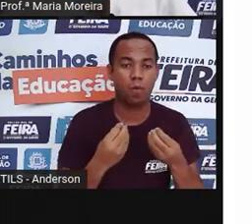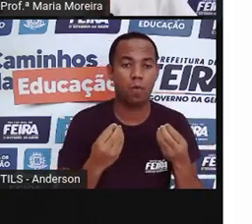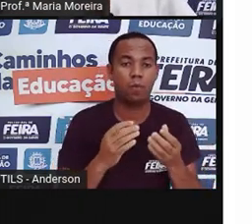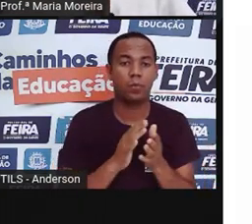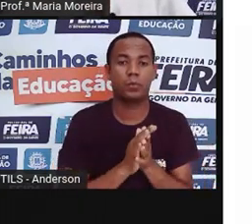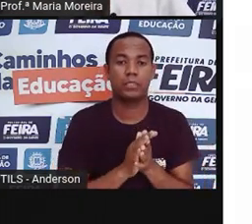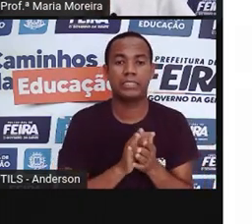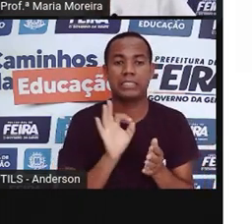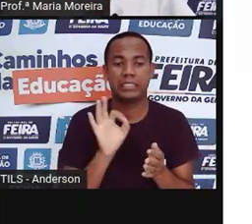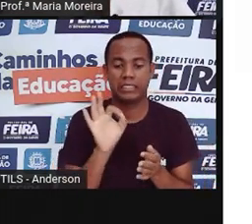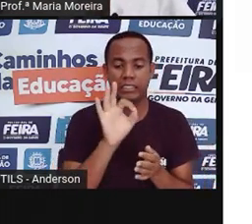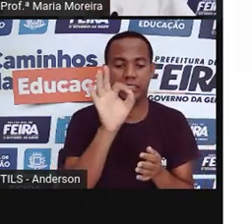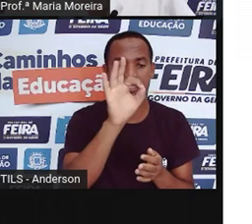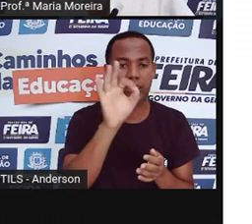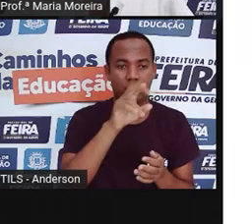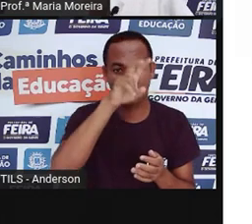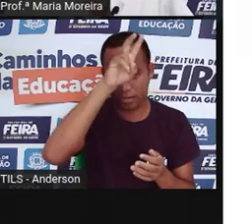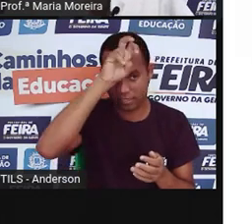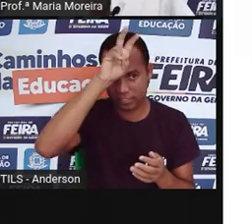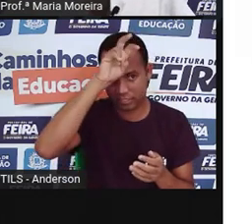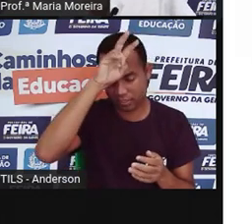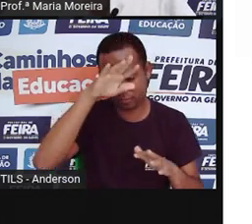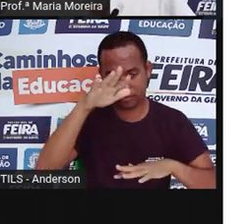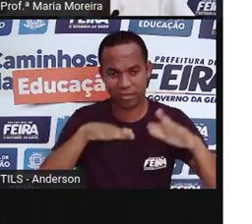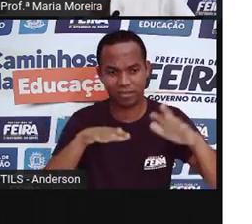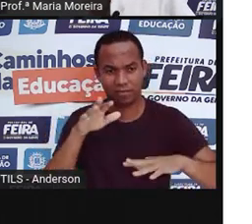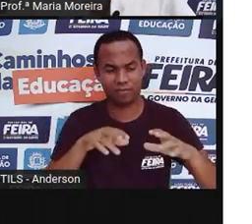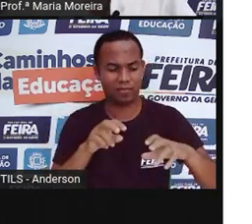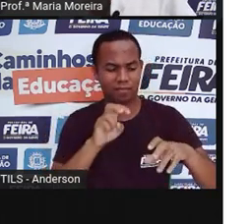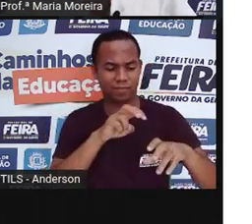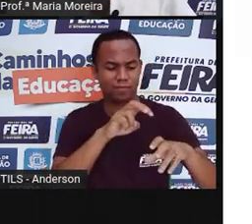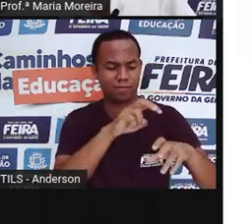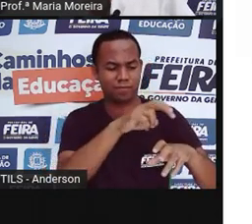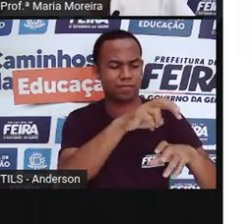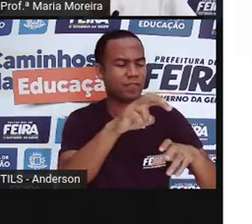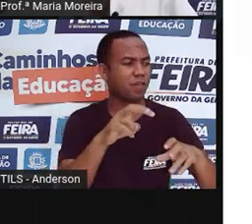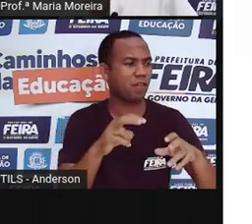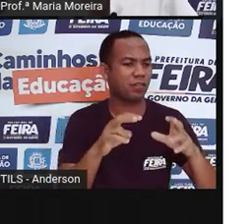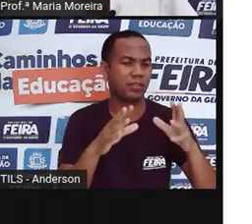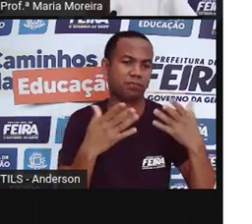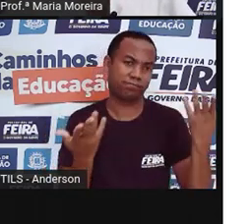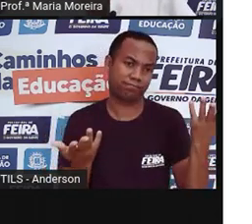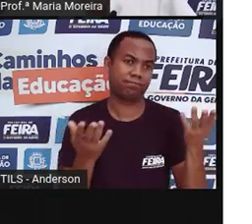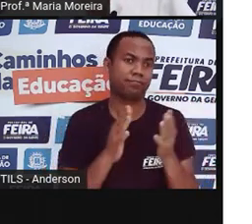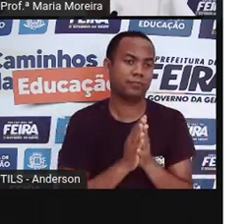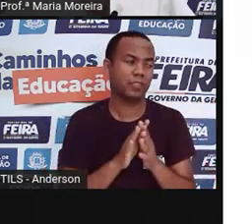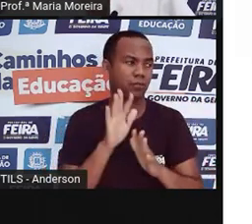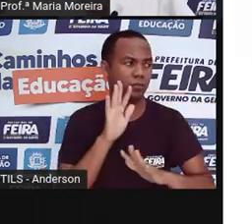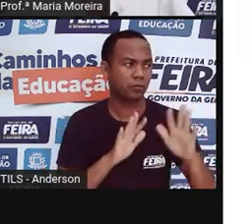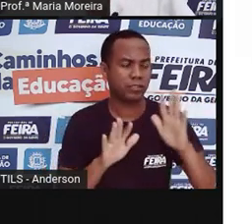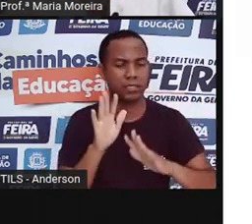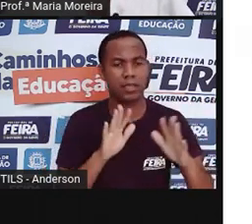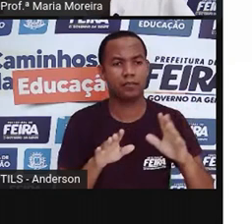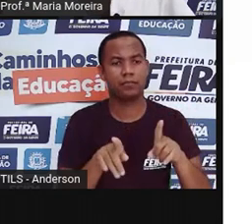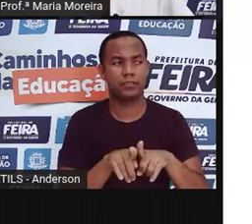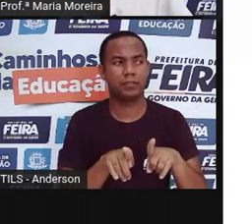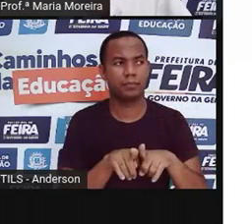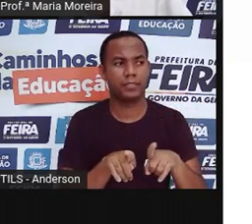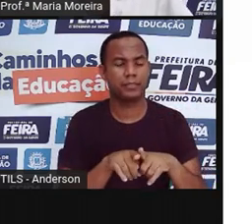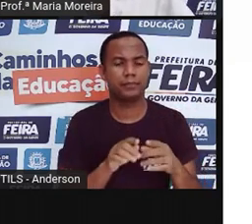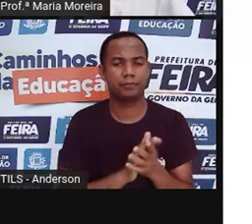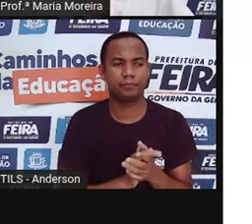cupim. Porque a madeira, quando ela fica úmida, ela acaba criando o quê? Mofo. E precisa ser limpa, né? Ter cuidado com madeira aí.